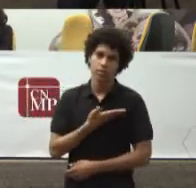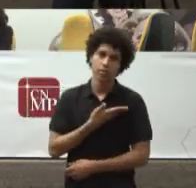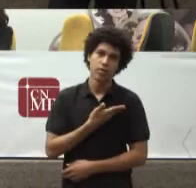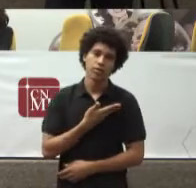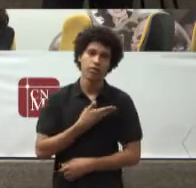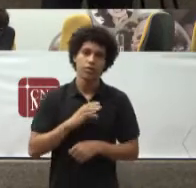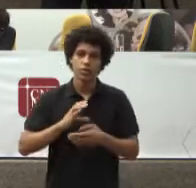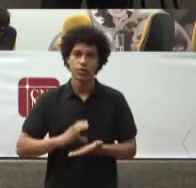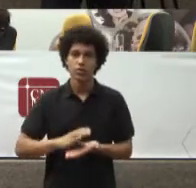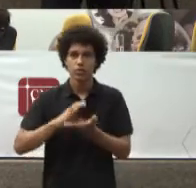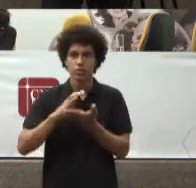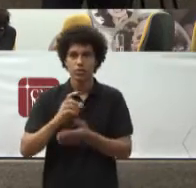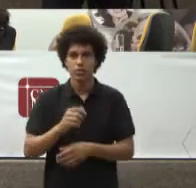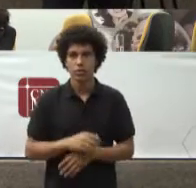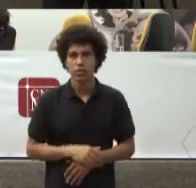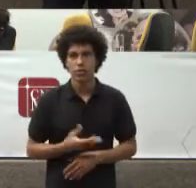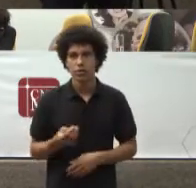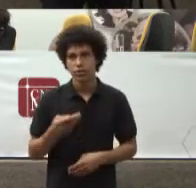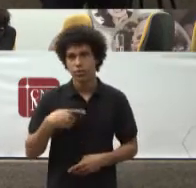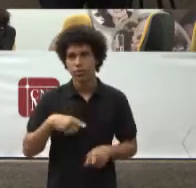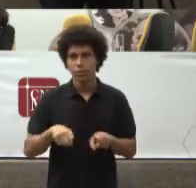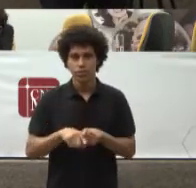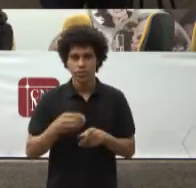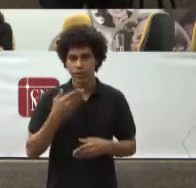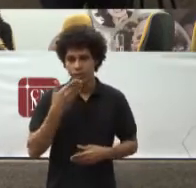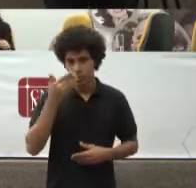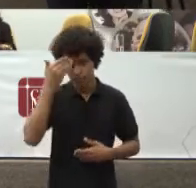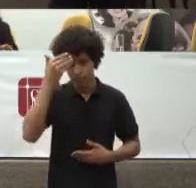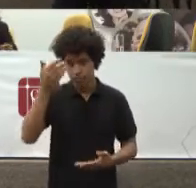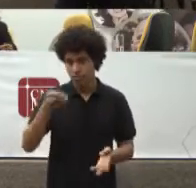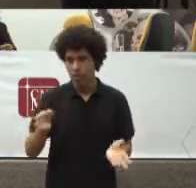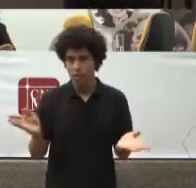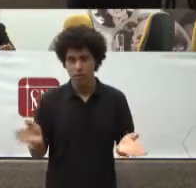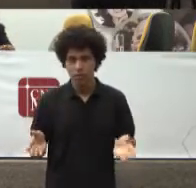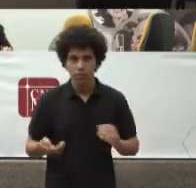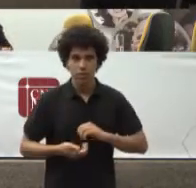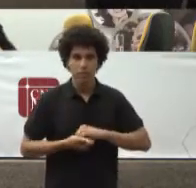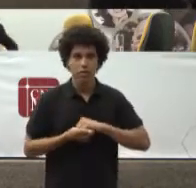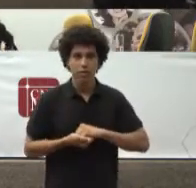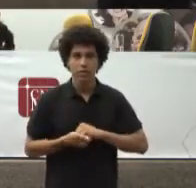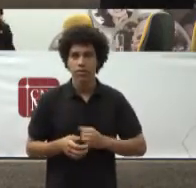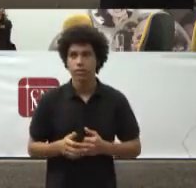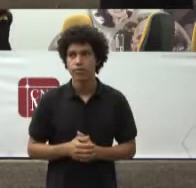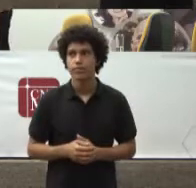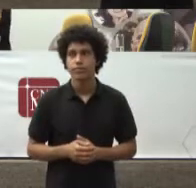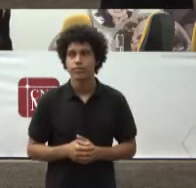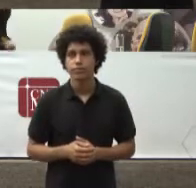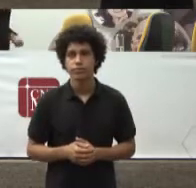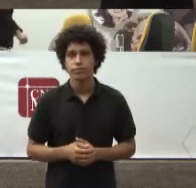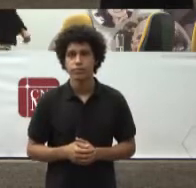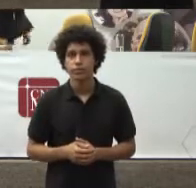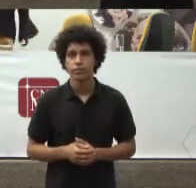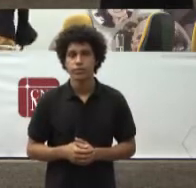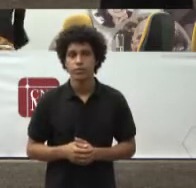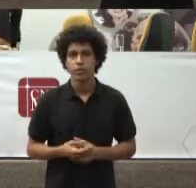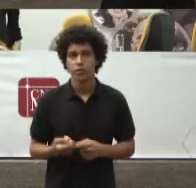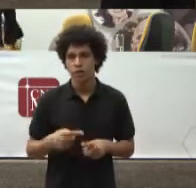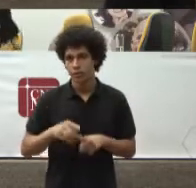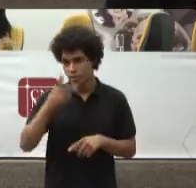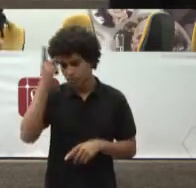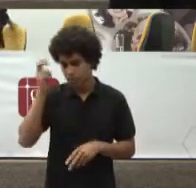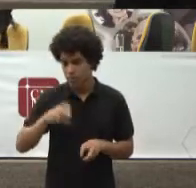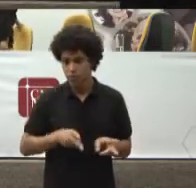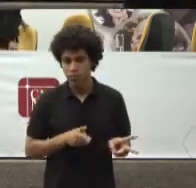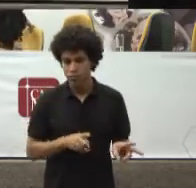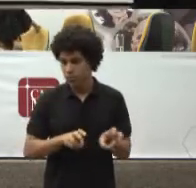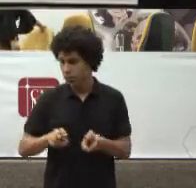Schwenk Eu queria cumprimentar Agora Os demais Componentes Que Remanecem Aqui à mesa O